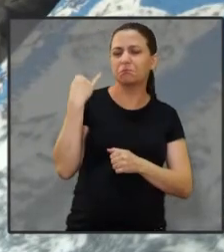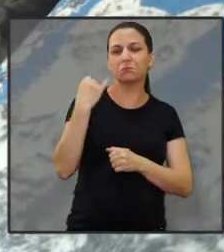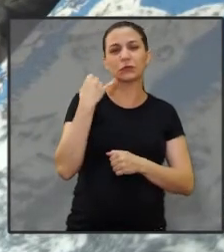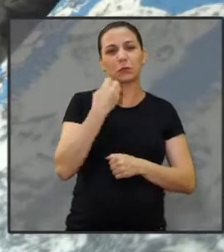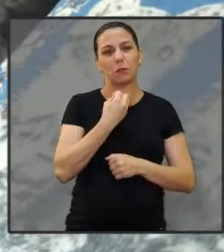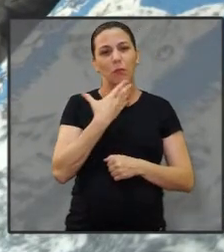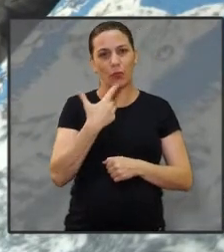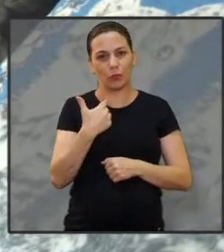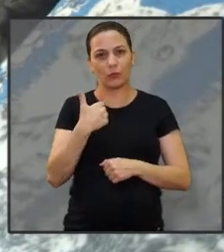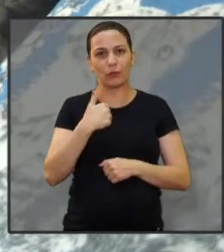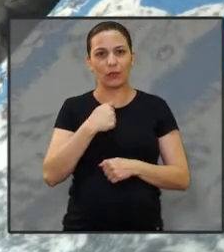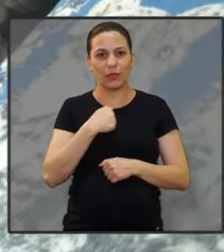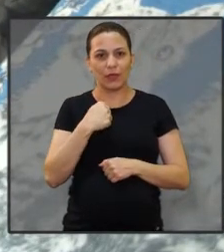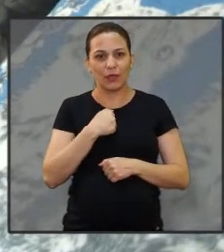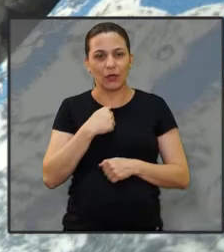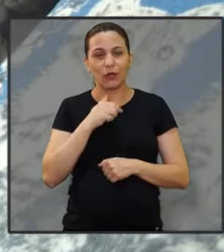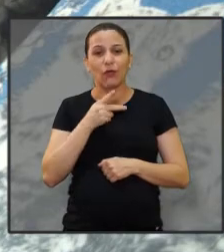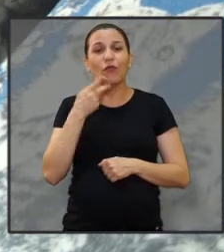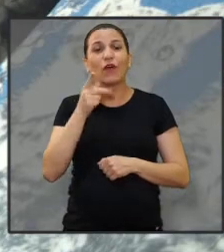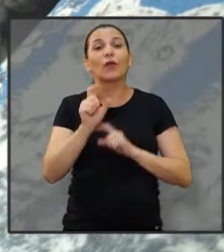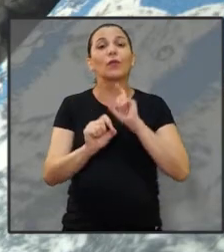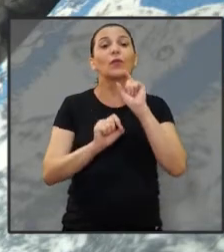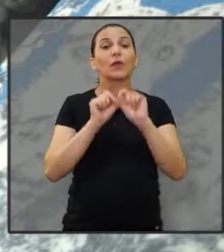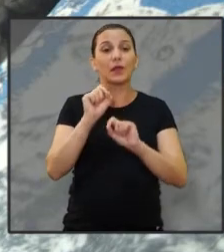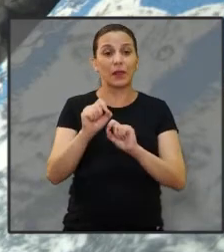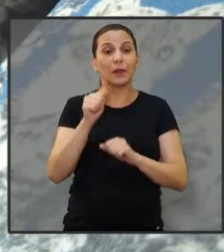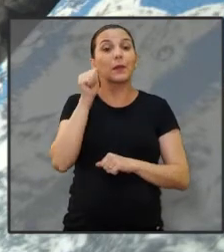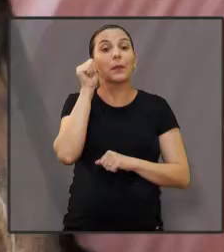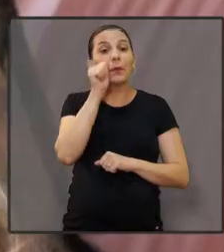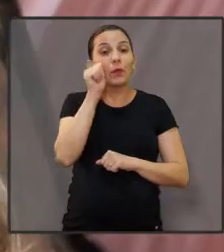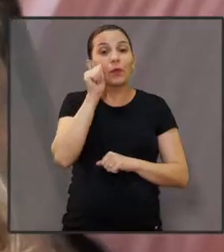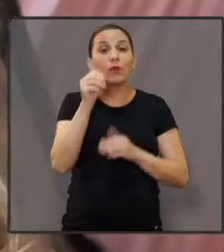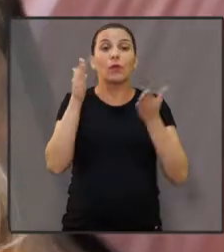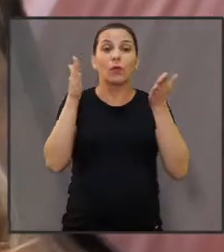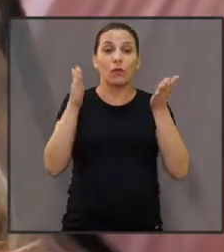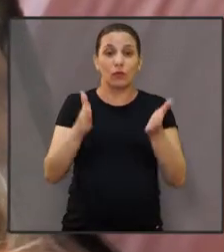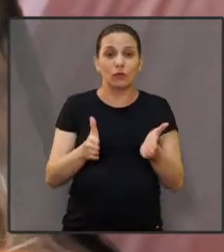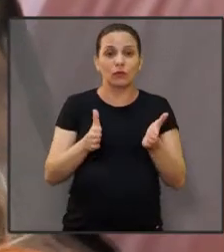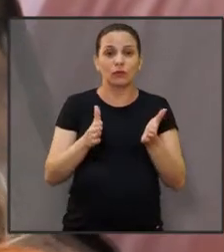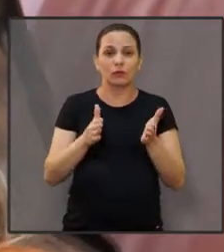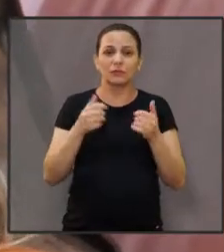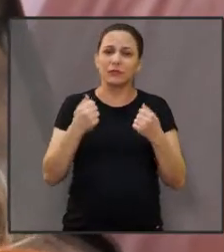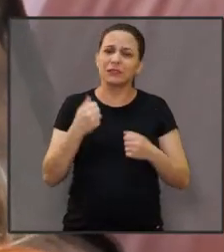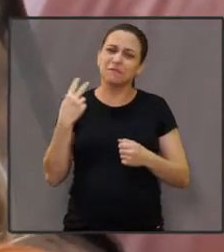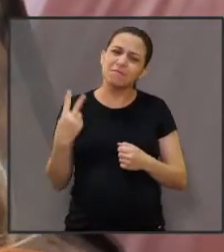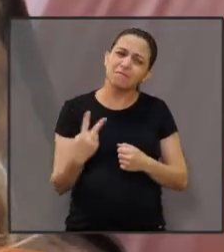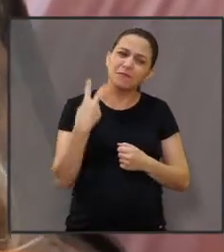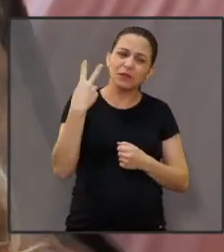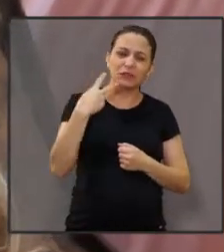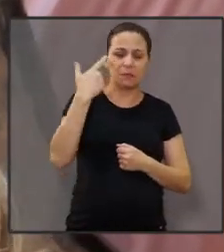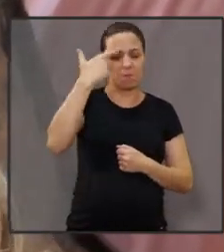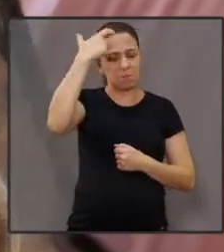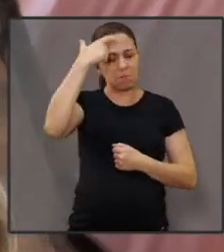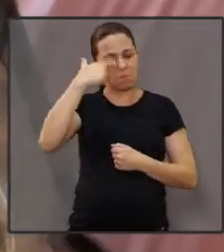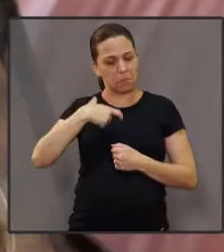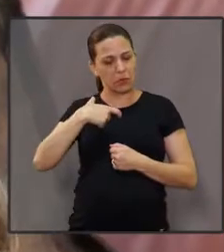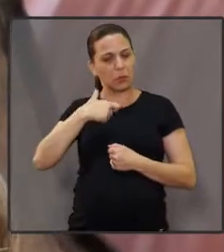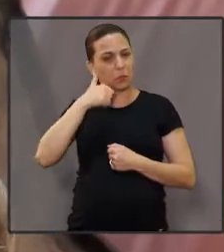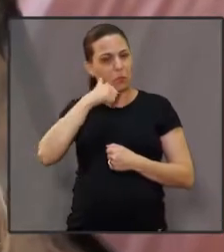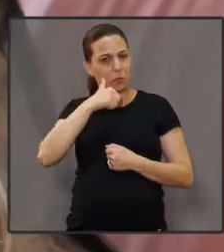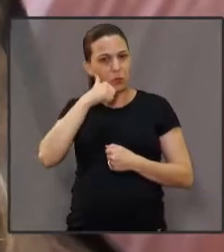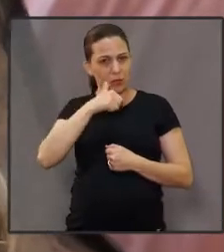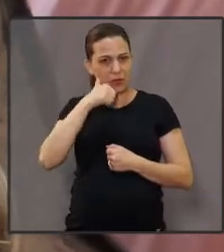bom demais. E eu falo assim que mulher, ela hoje, ela tem que se